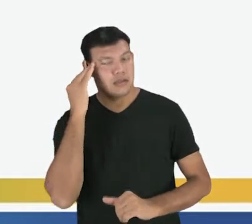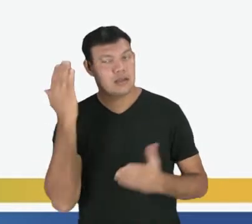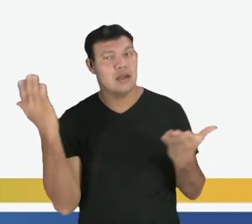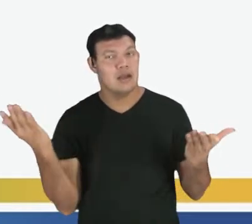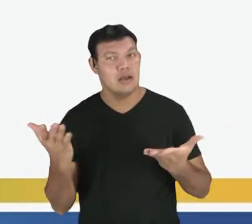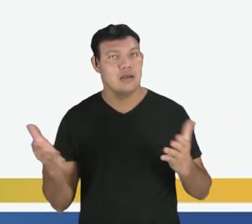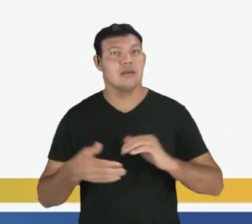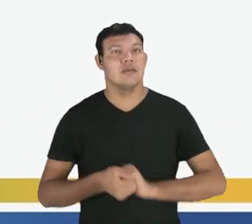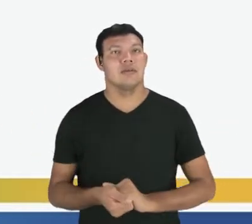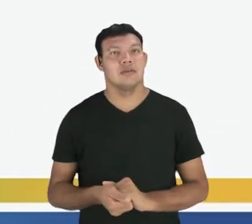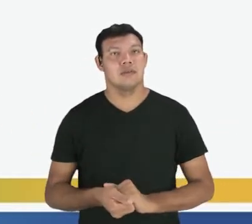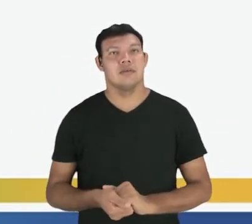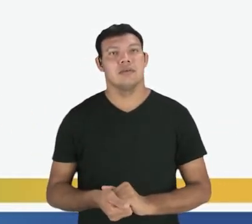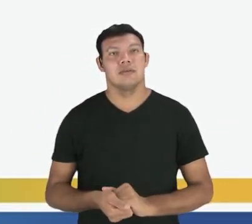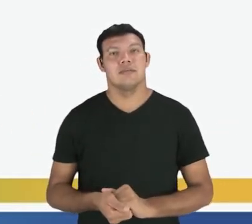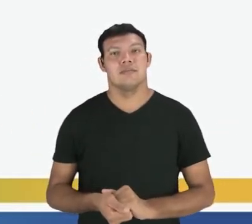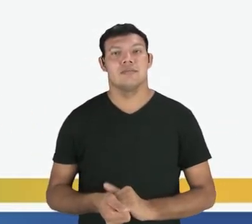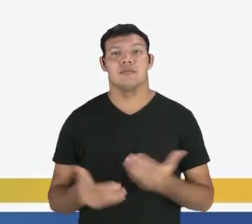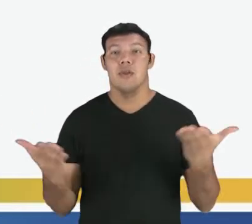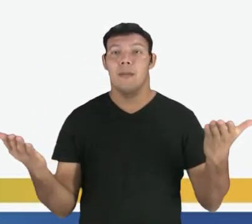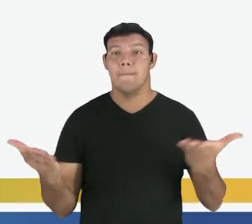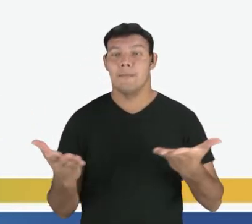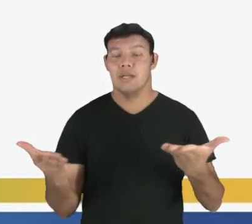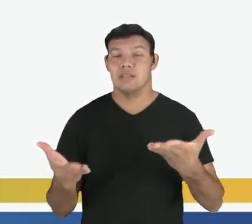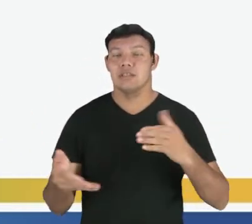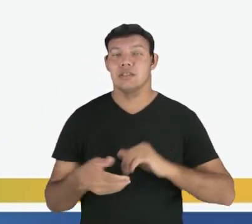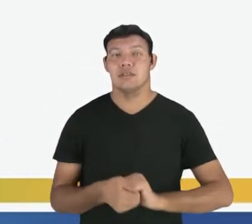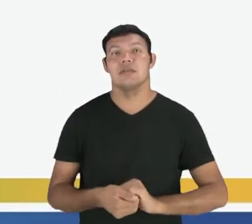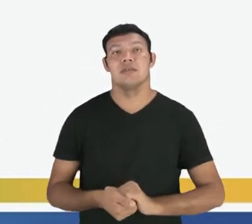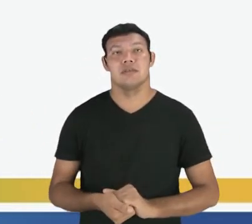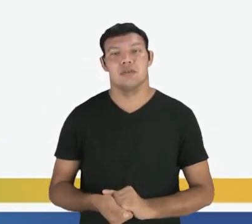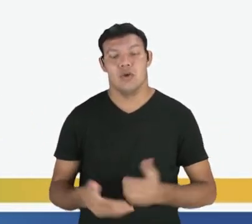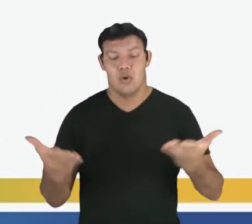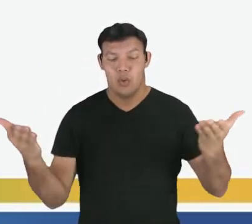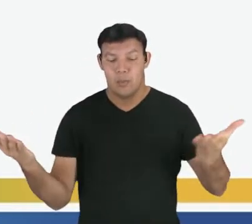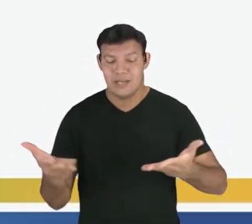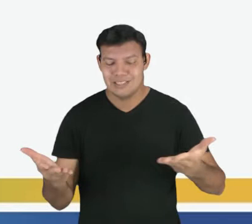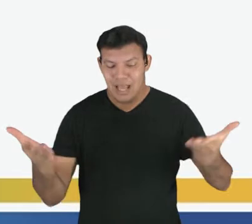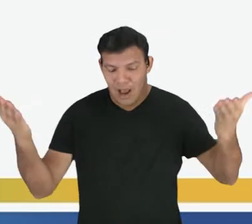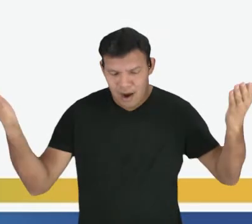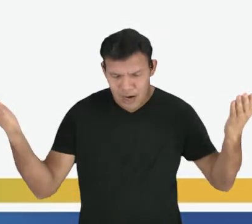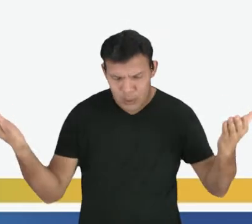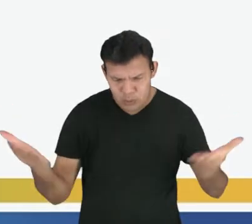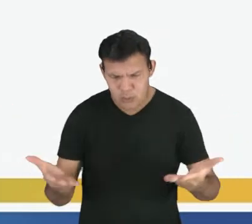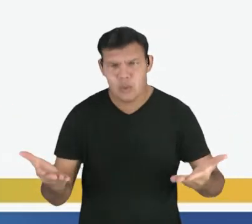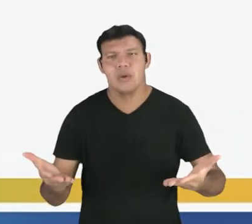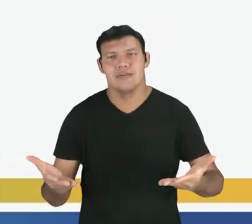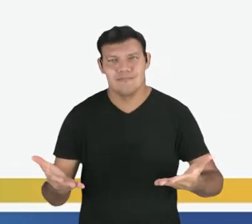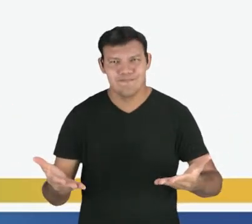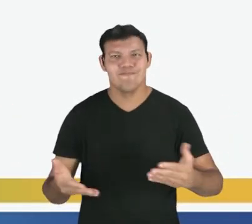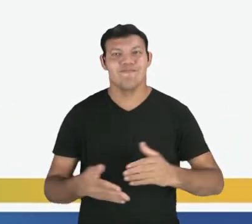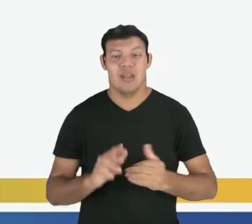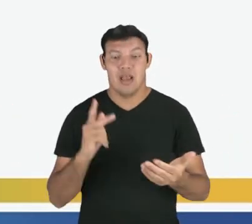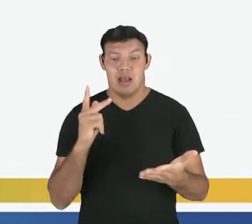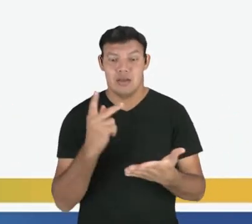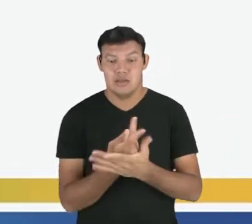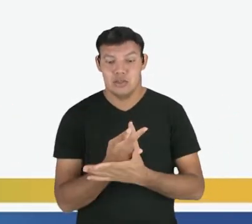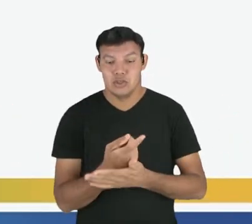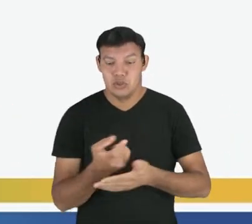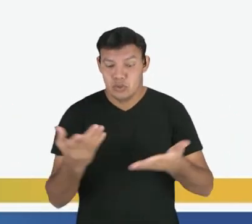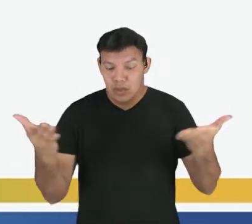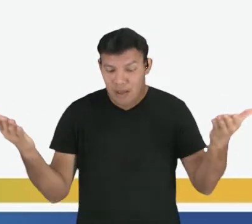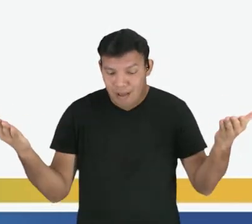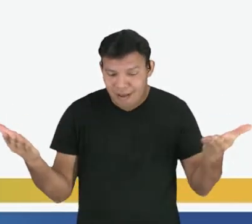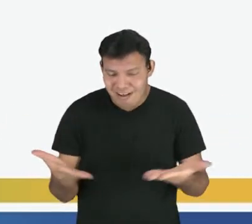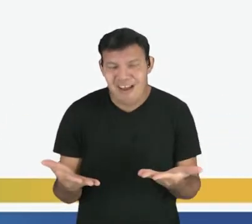O primeiro, o que é o presente do indicativo? O presente, gente. Presente é algo que acontece neste